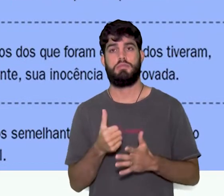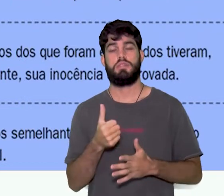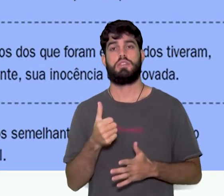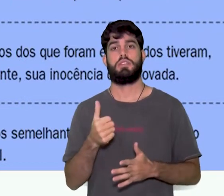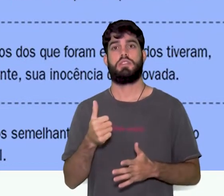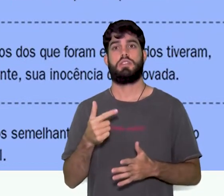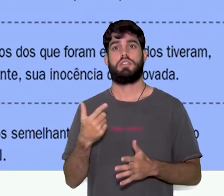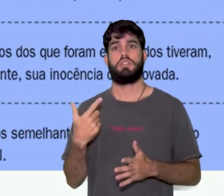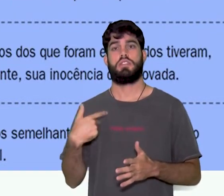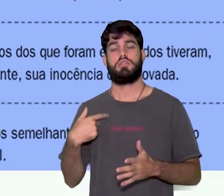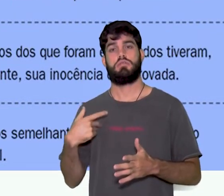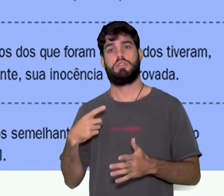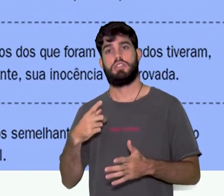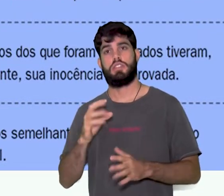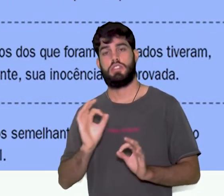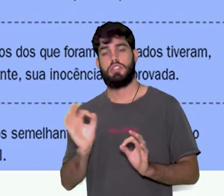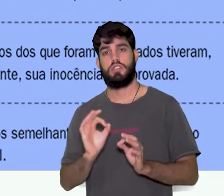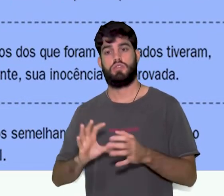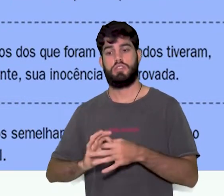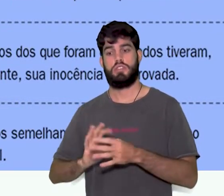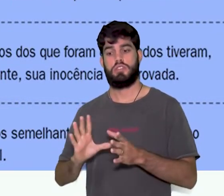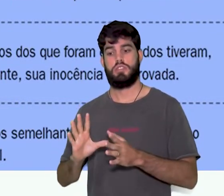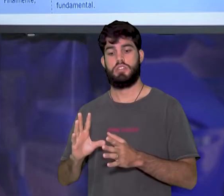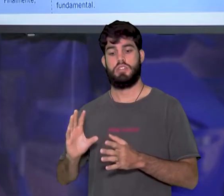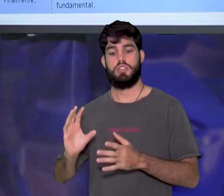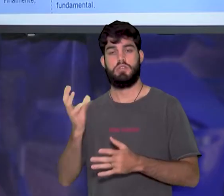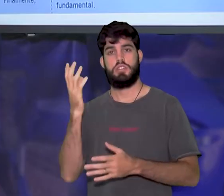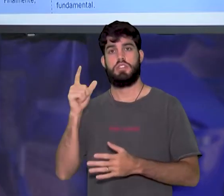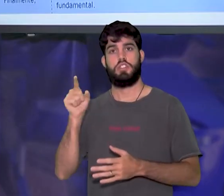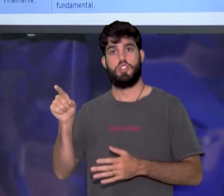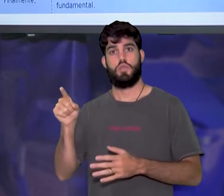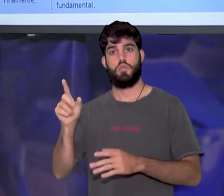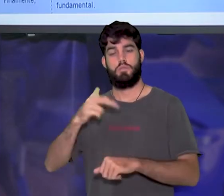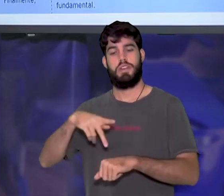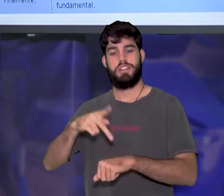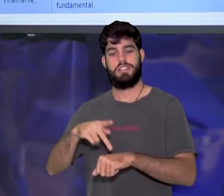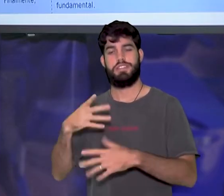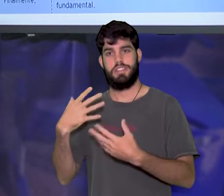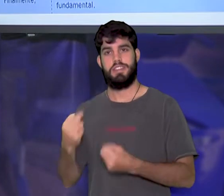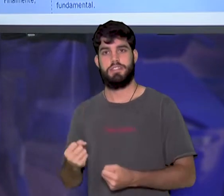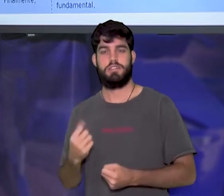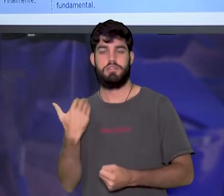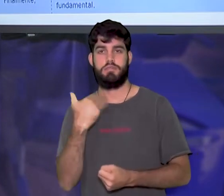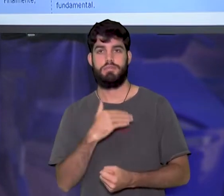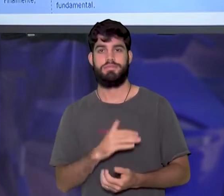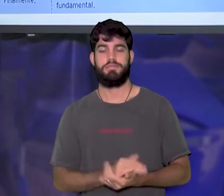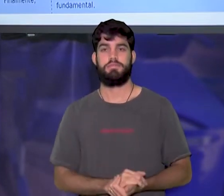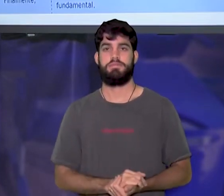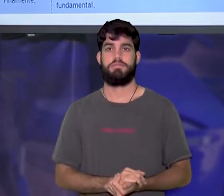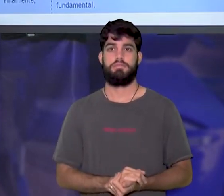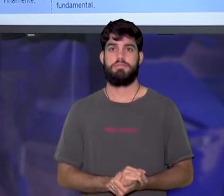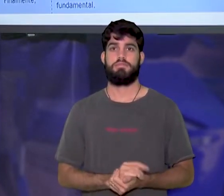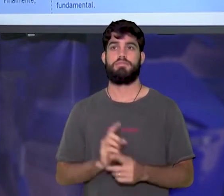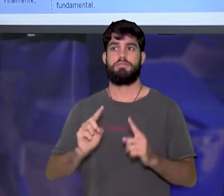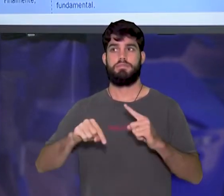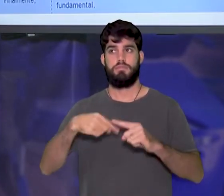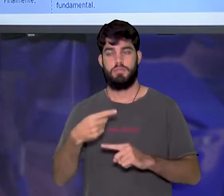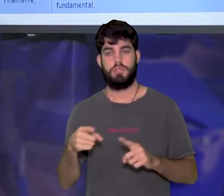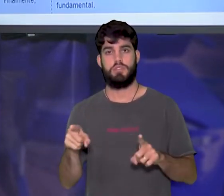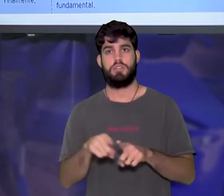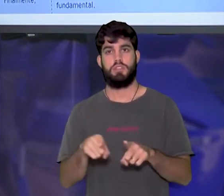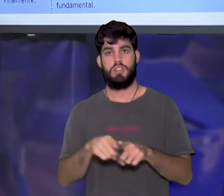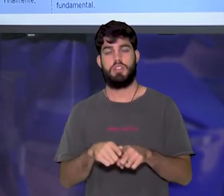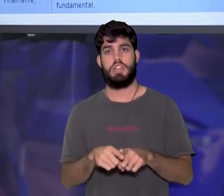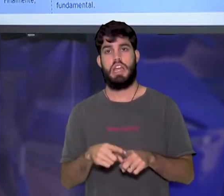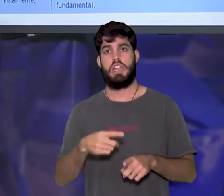não deixaram de ocorrer nos países que a adotaram. Então, esse primeiramente, e o próximo também, em segundo